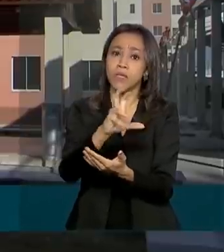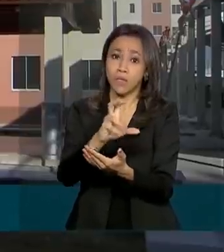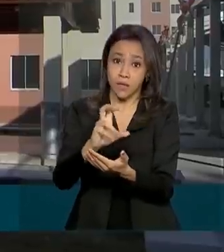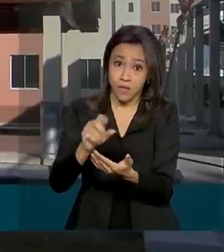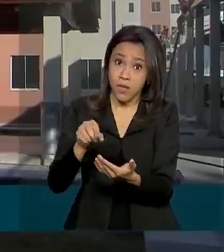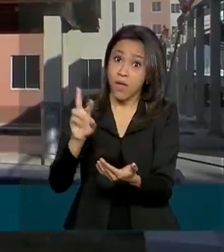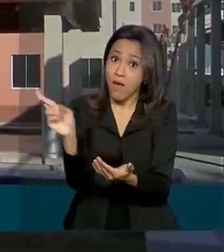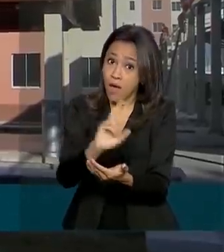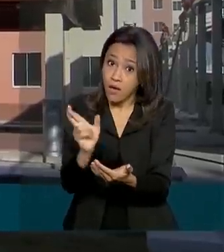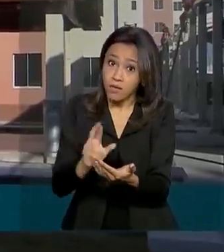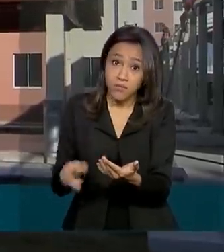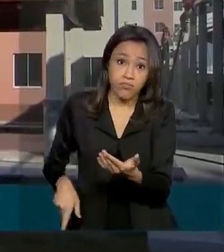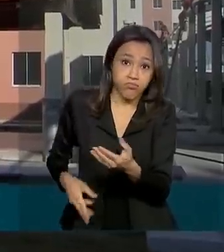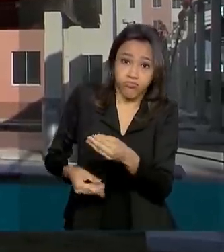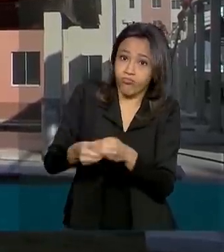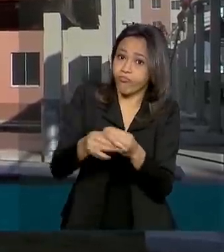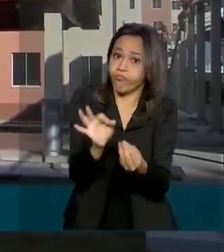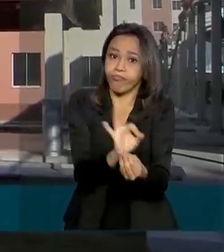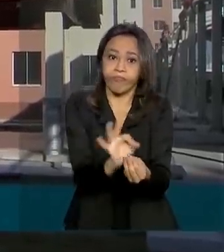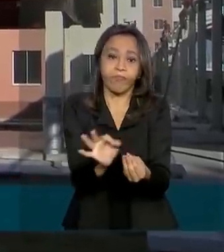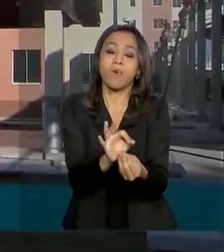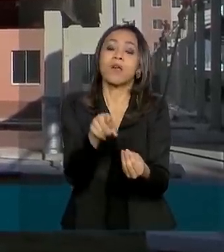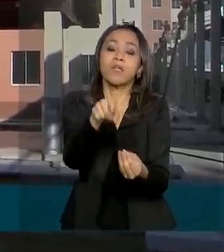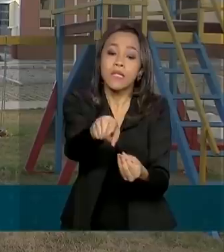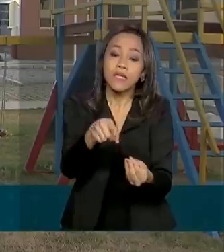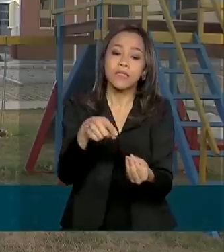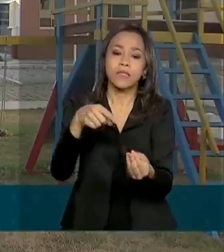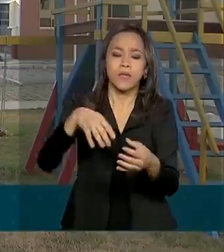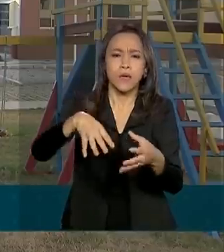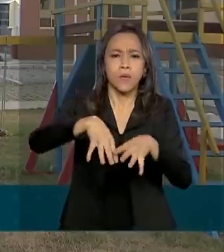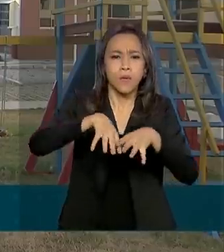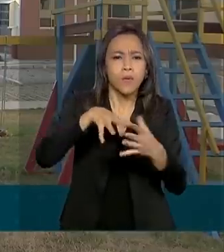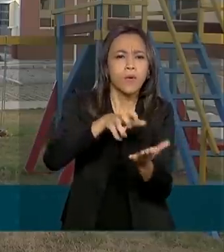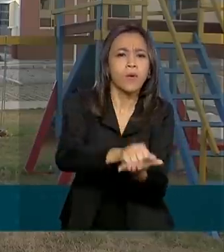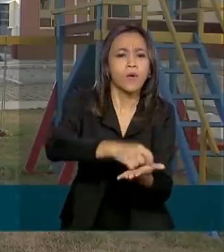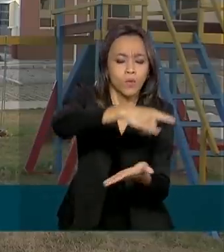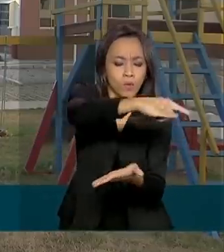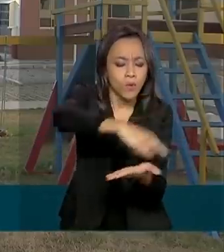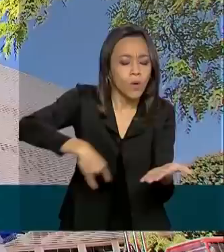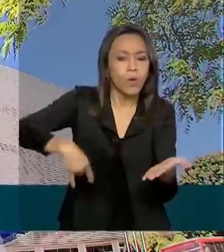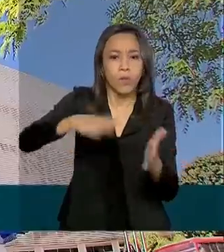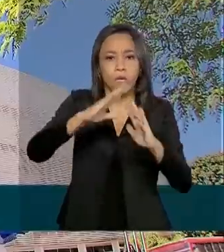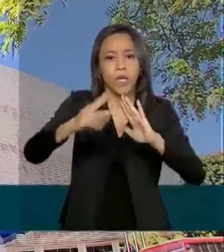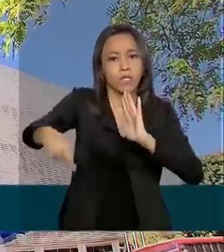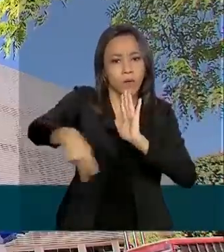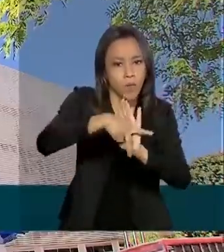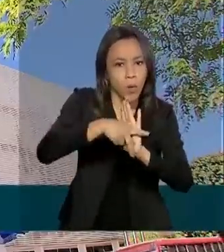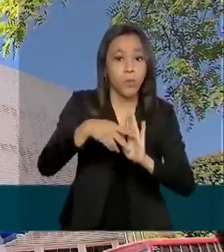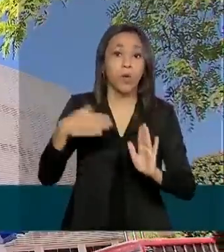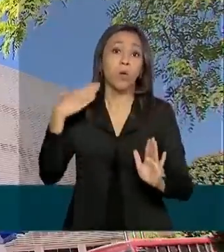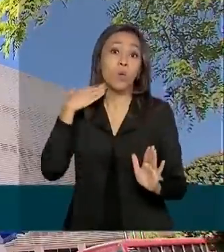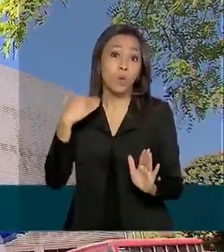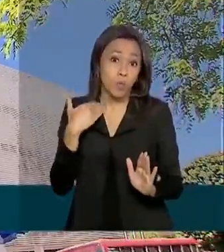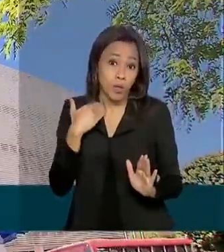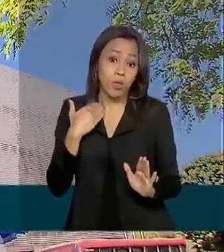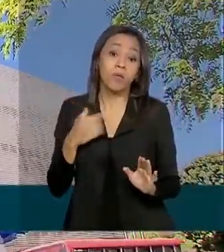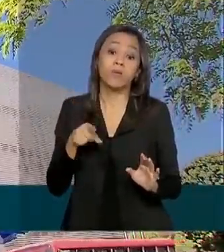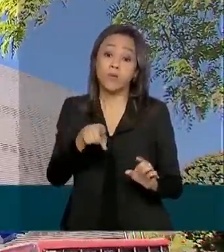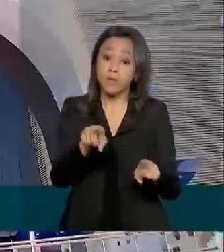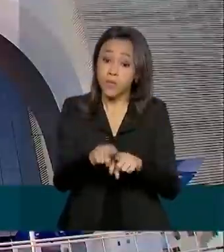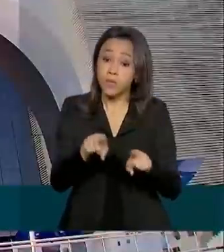com a inclusão dos custos do registro do imóvel no financiamento habitacional. O Banco Público também